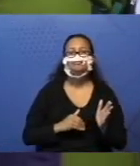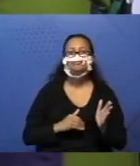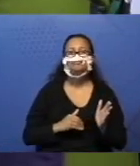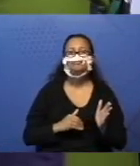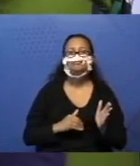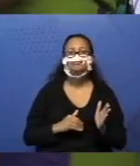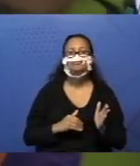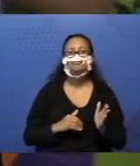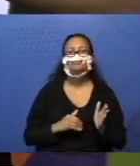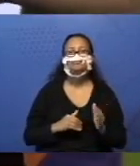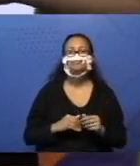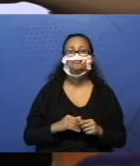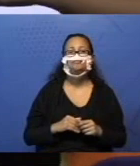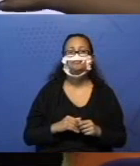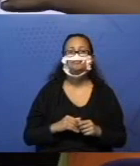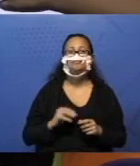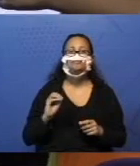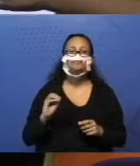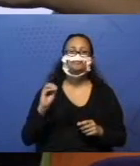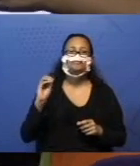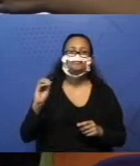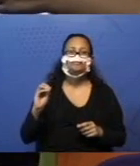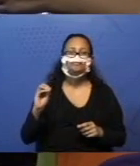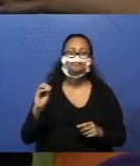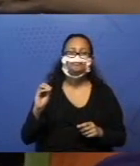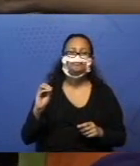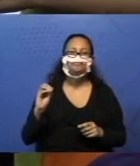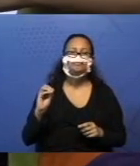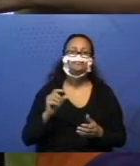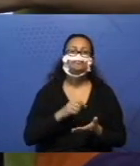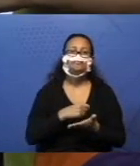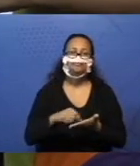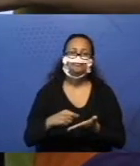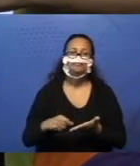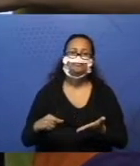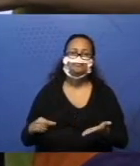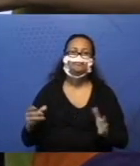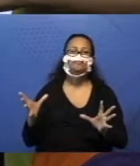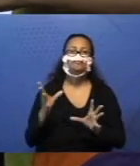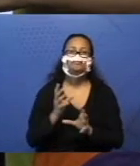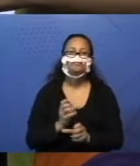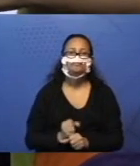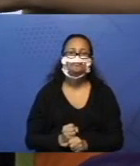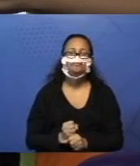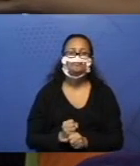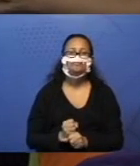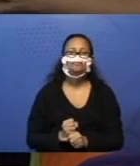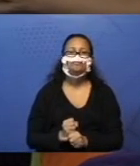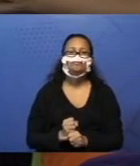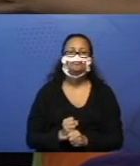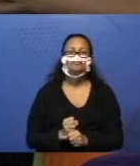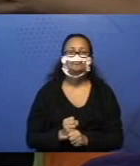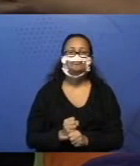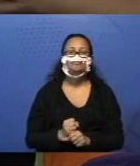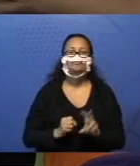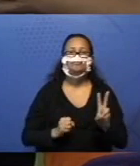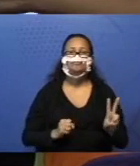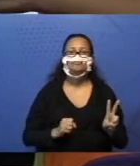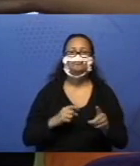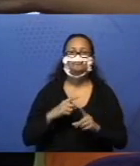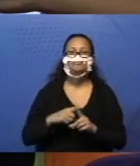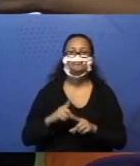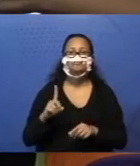venho aqui e coloco a minha adição. Que foi exatamente o que eu fiz aqui com as cores. 2,